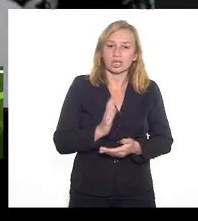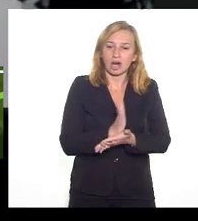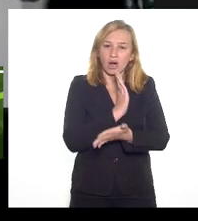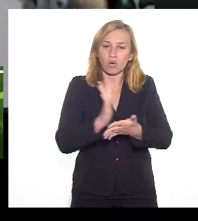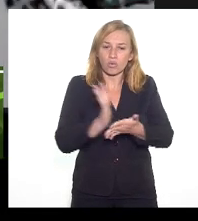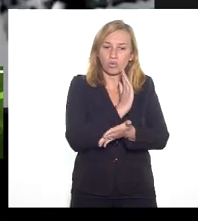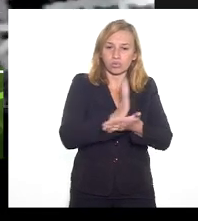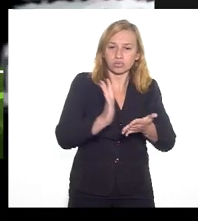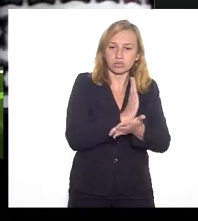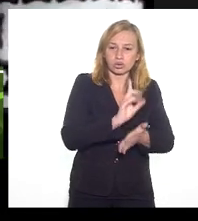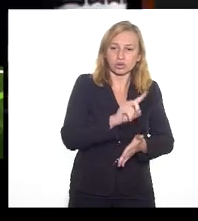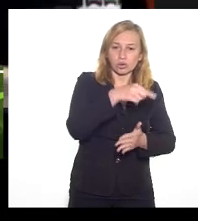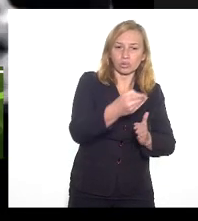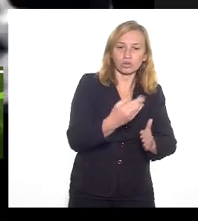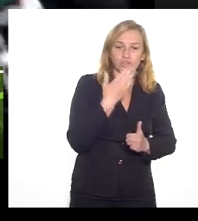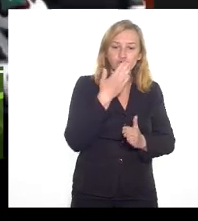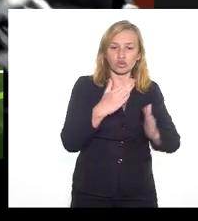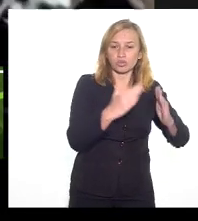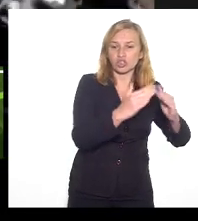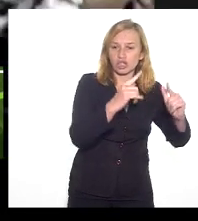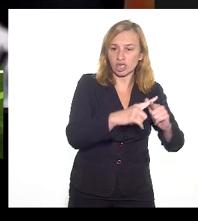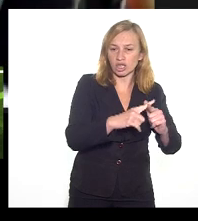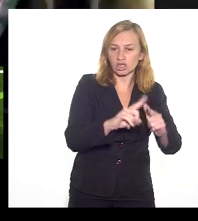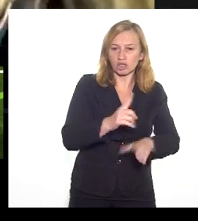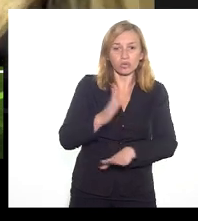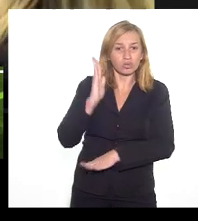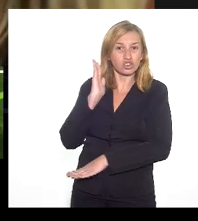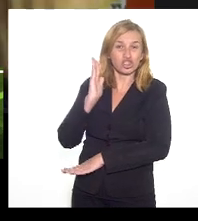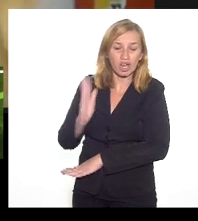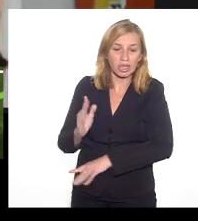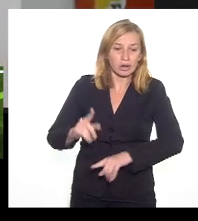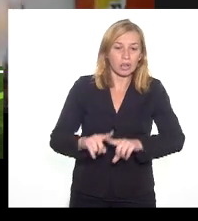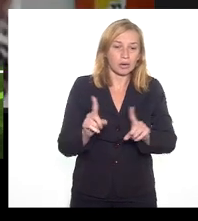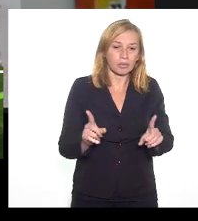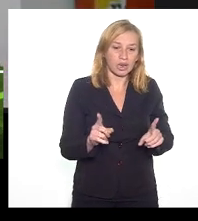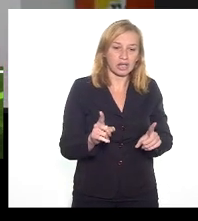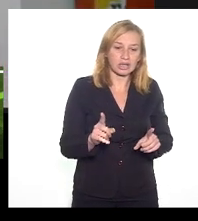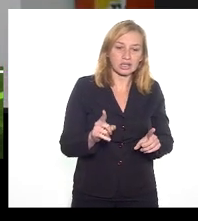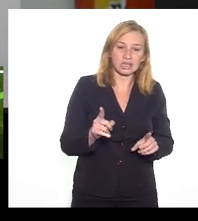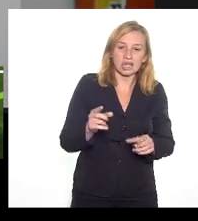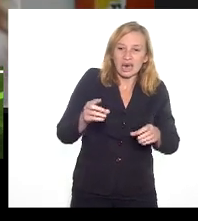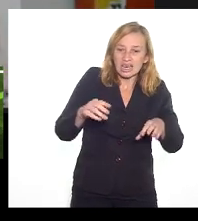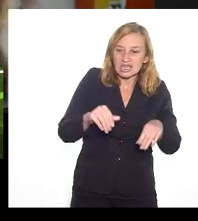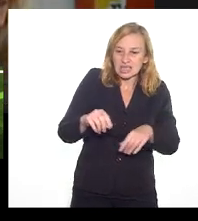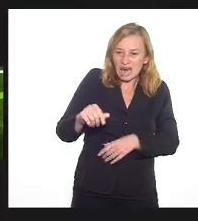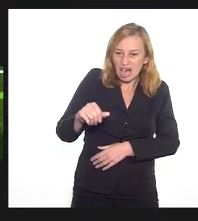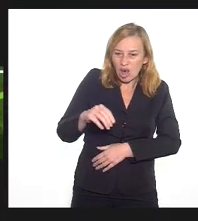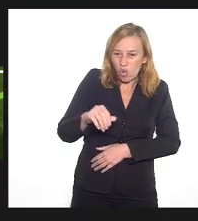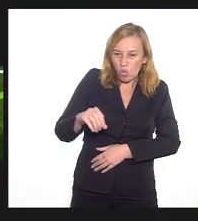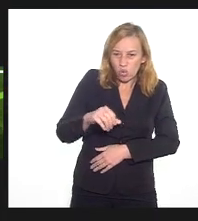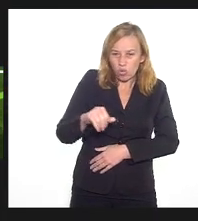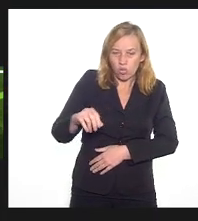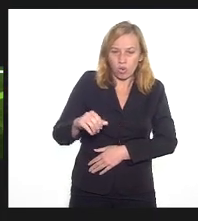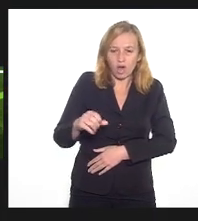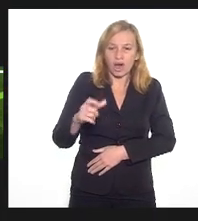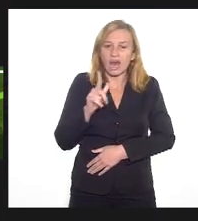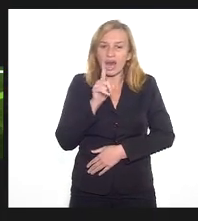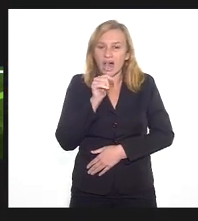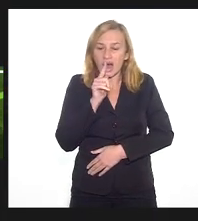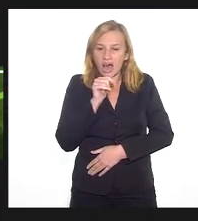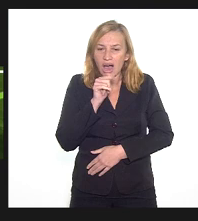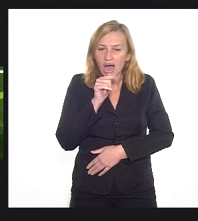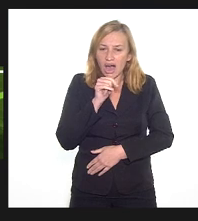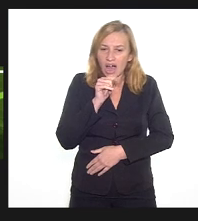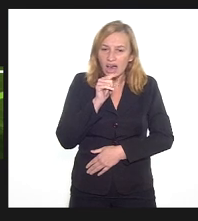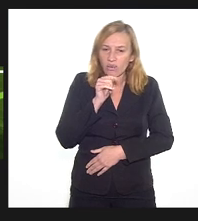das igrejas evangélicas, não de forma direta, mas sal, água benta, aquela maneira de olhar. E Campos, devido ser um